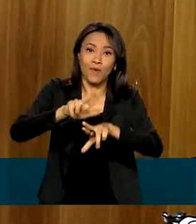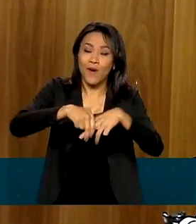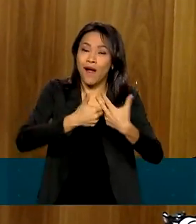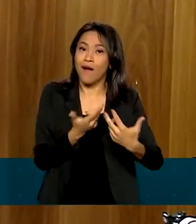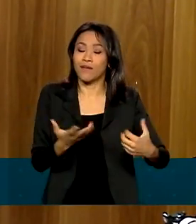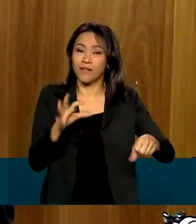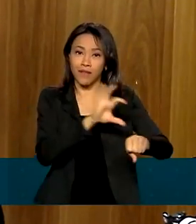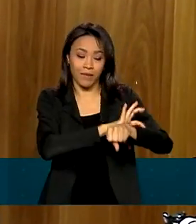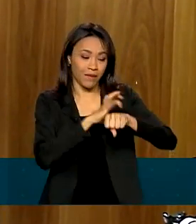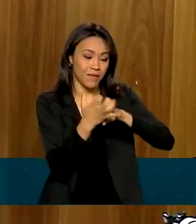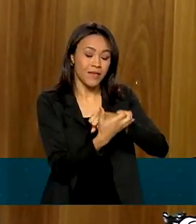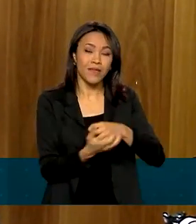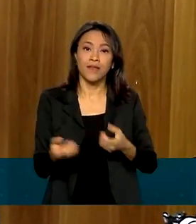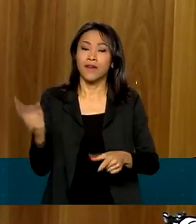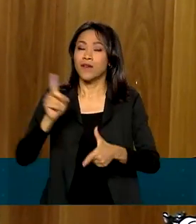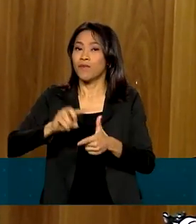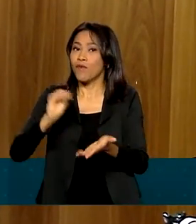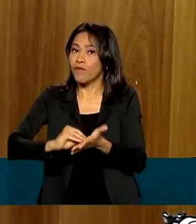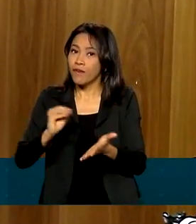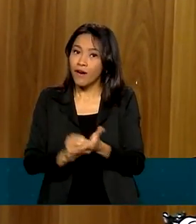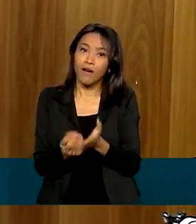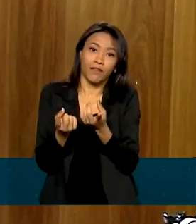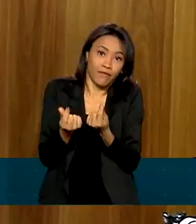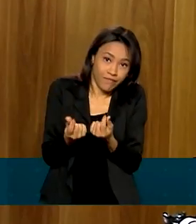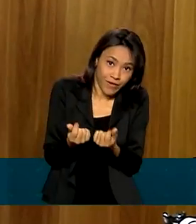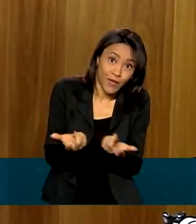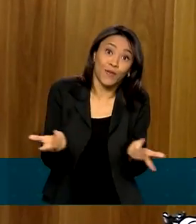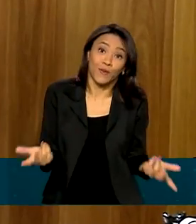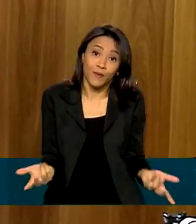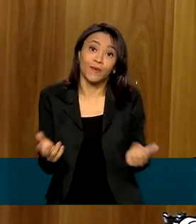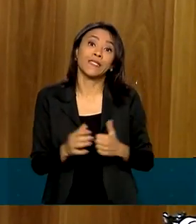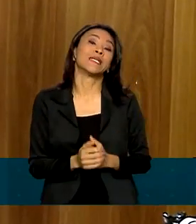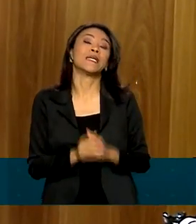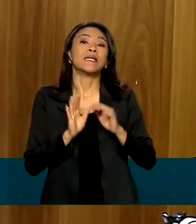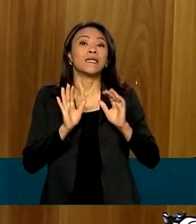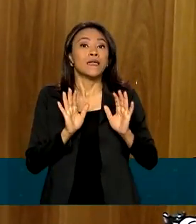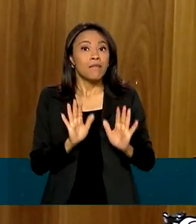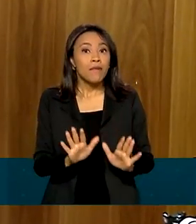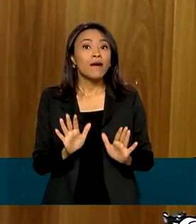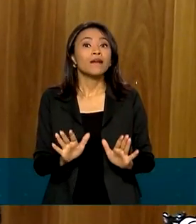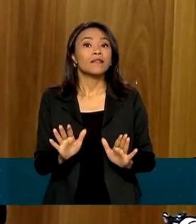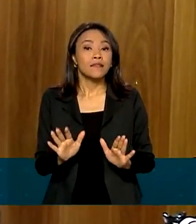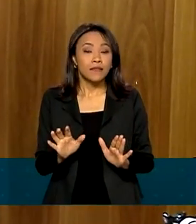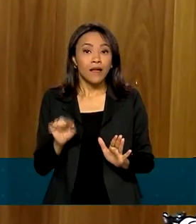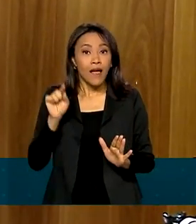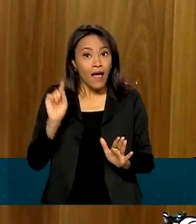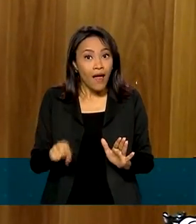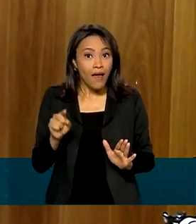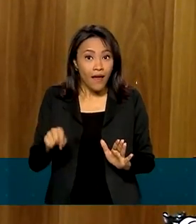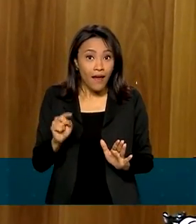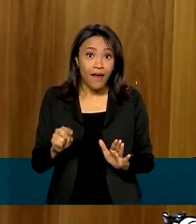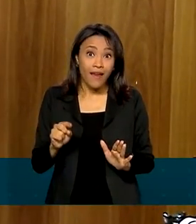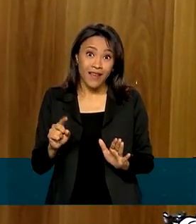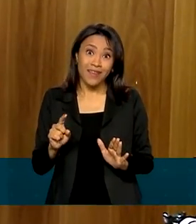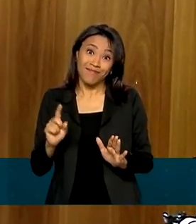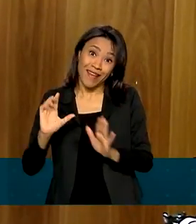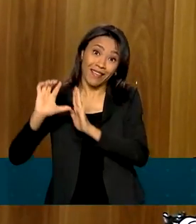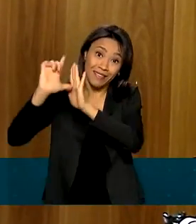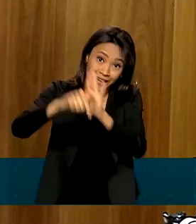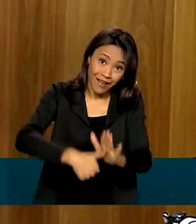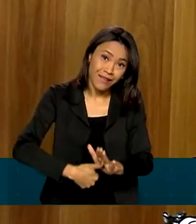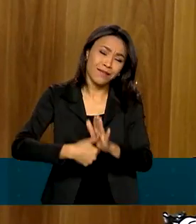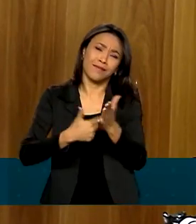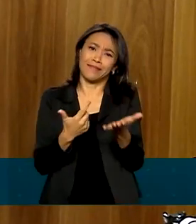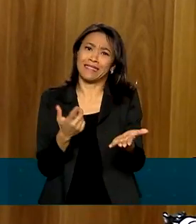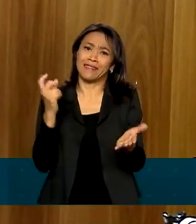problemas orçamentários, mas a sociedade paga um custo muito grande por esse atraso. Recebam o